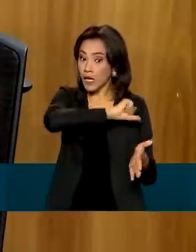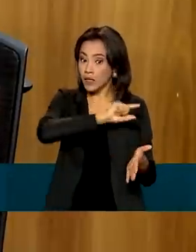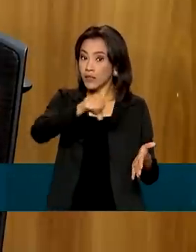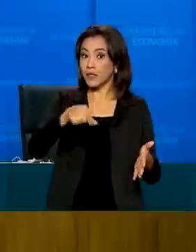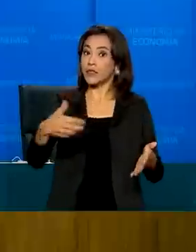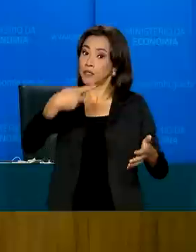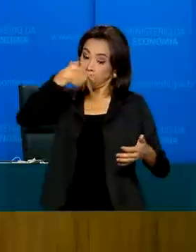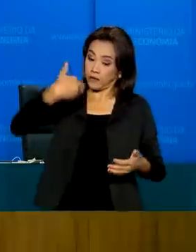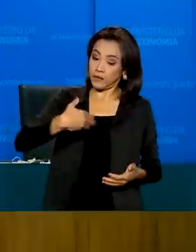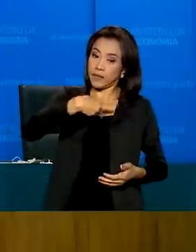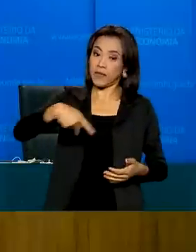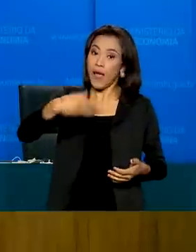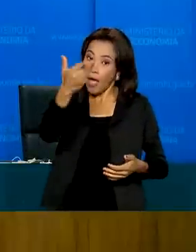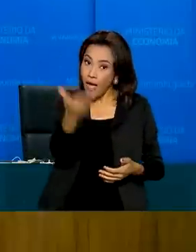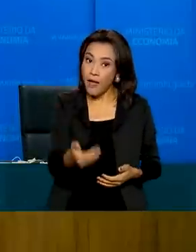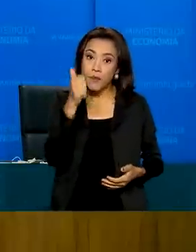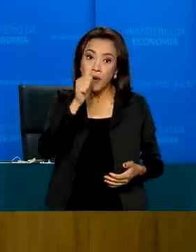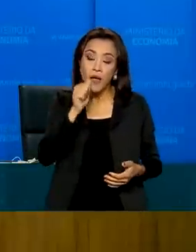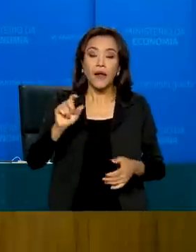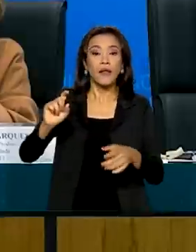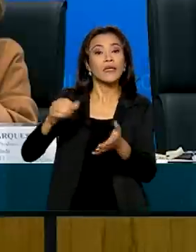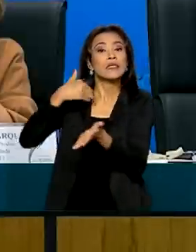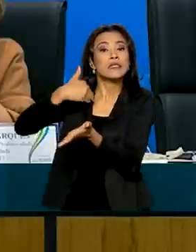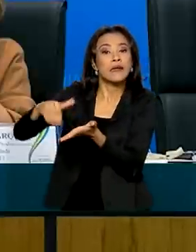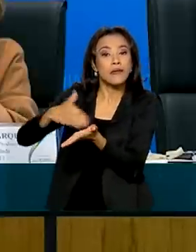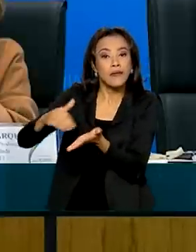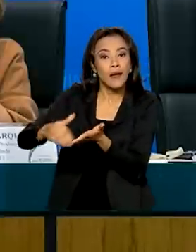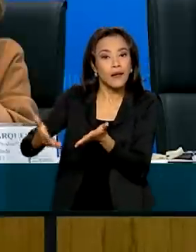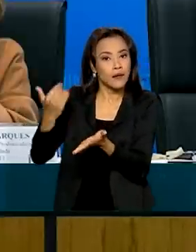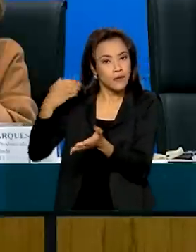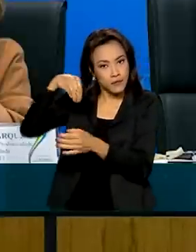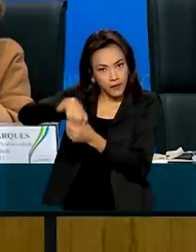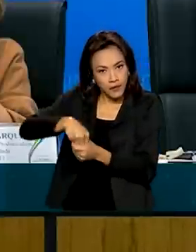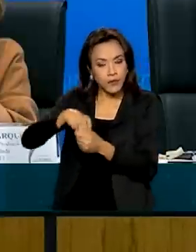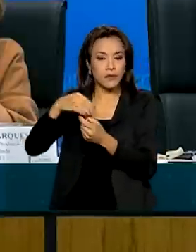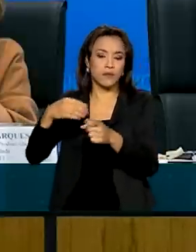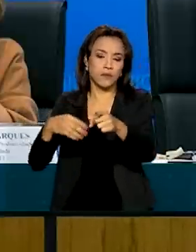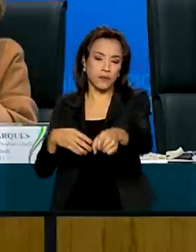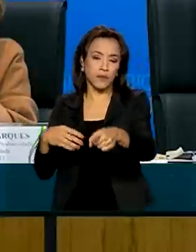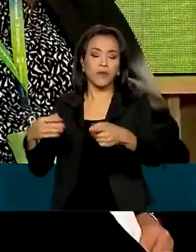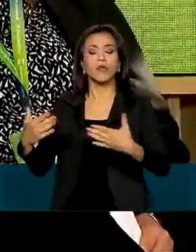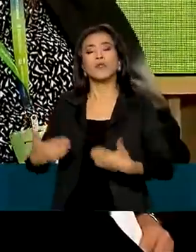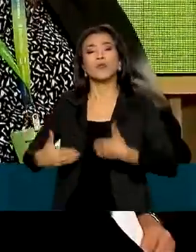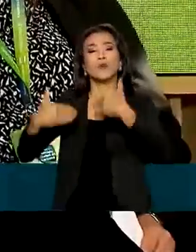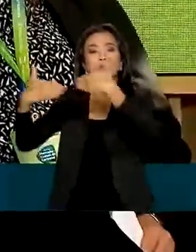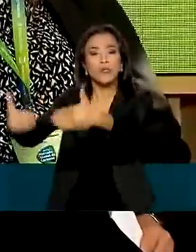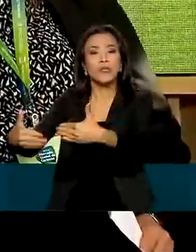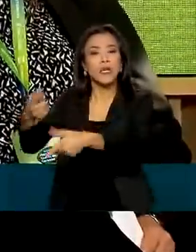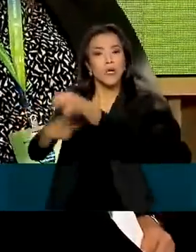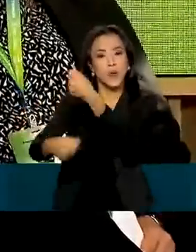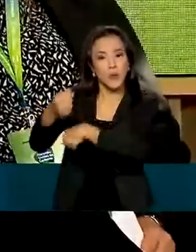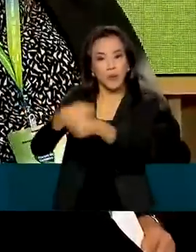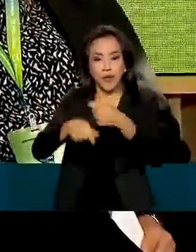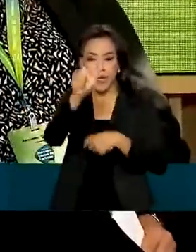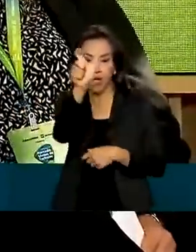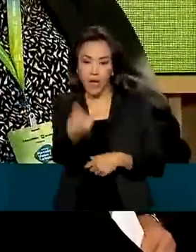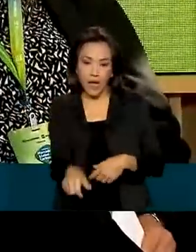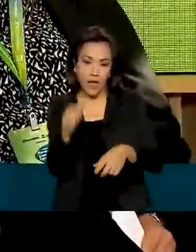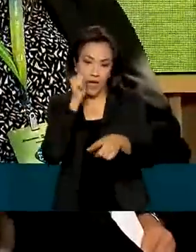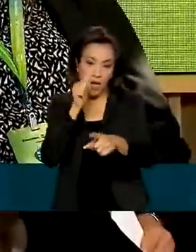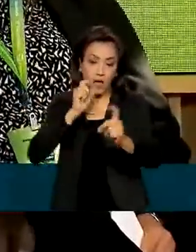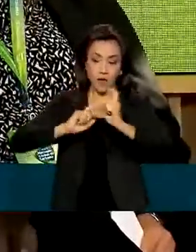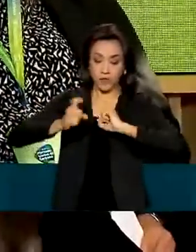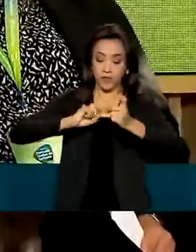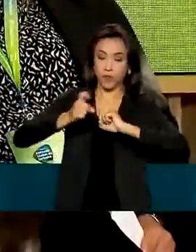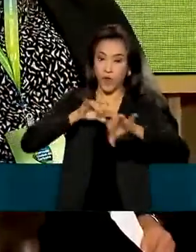Daniela Marques era secretária especial de produtividade e competitividade no Ministério da Economia. Marques é a administradora de